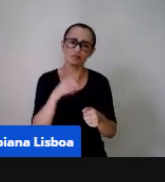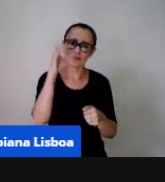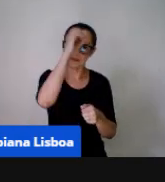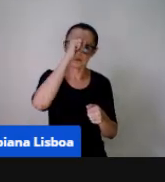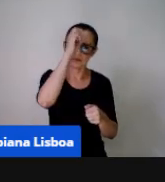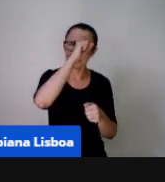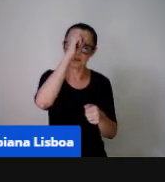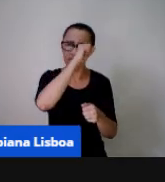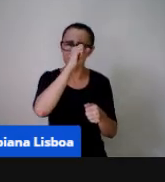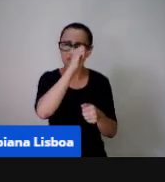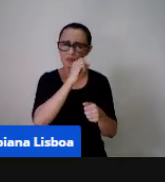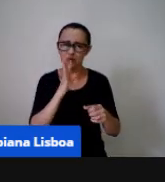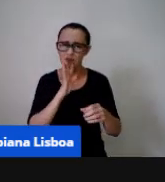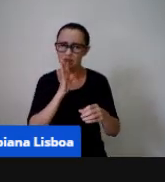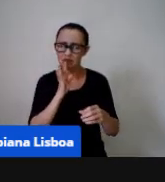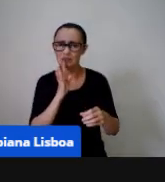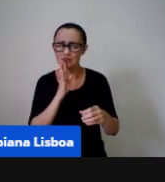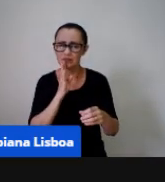próximo por favor